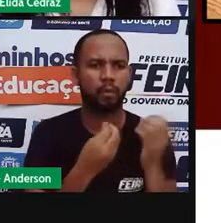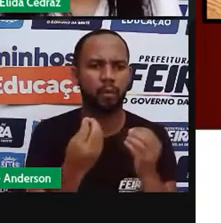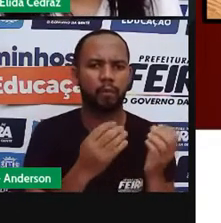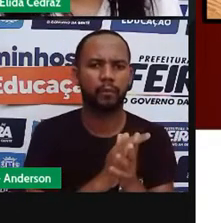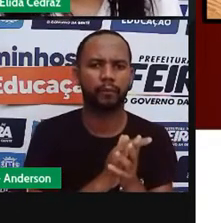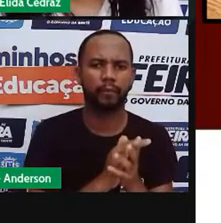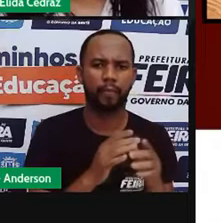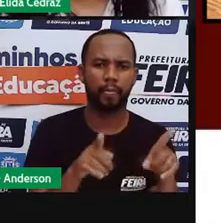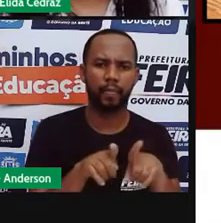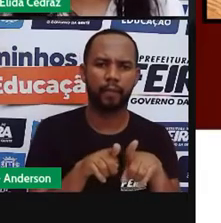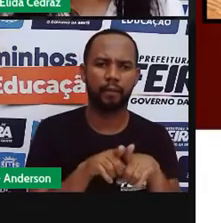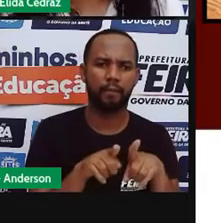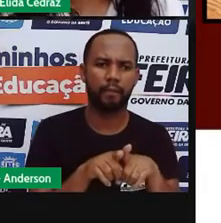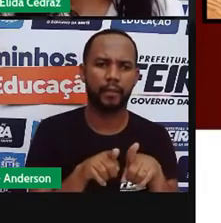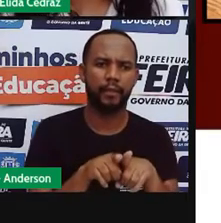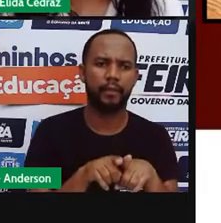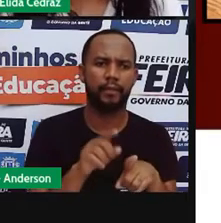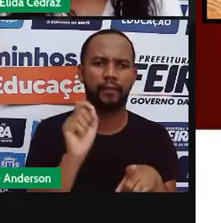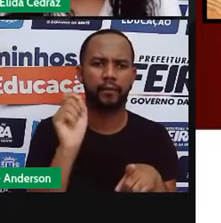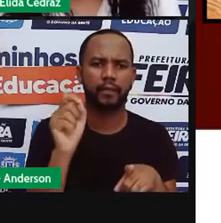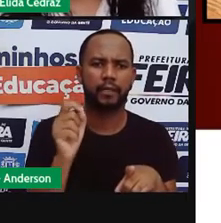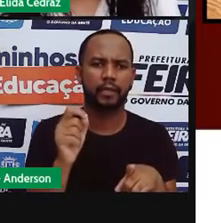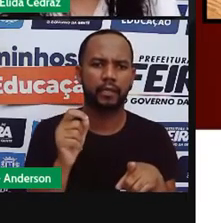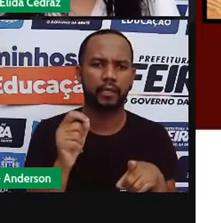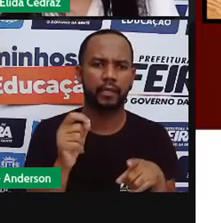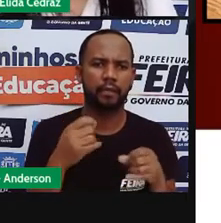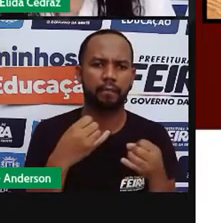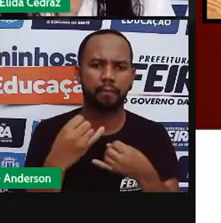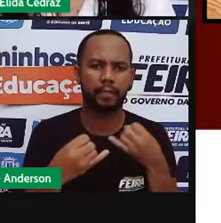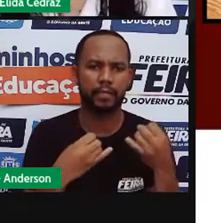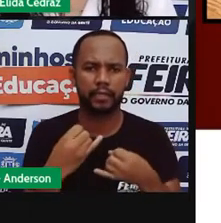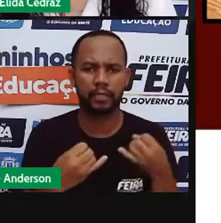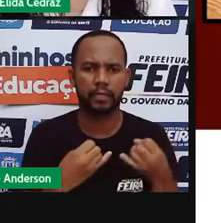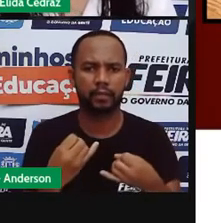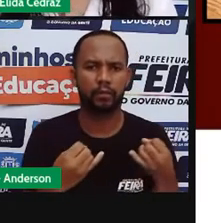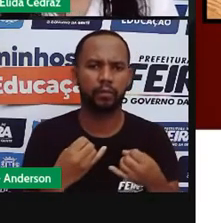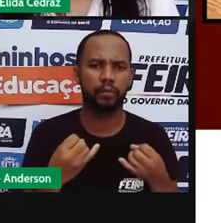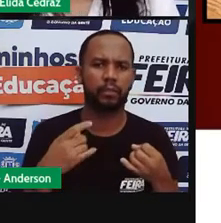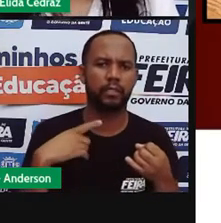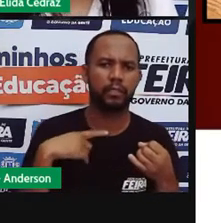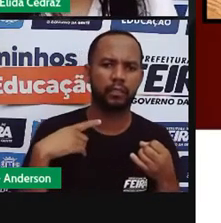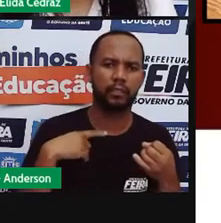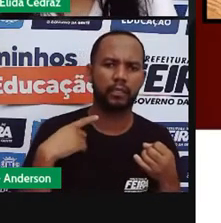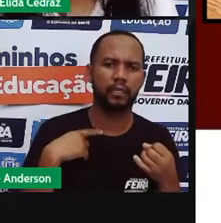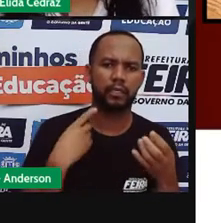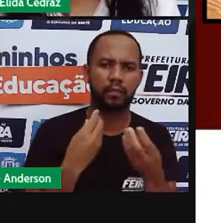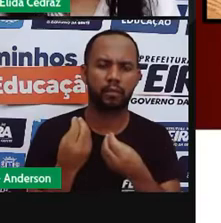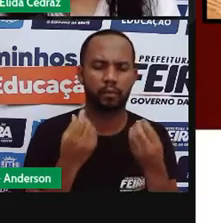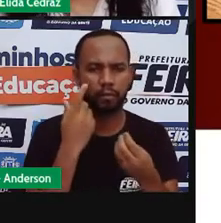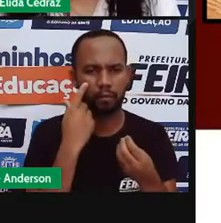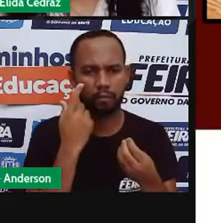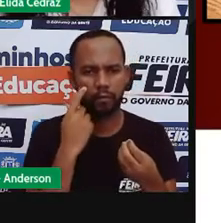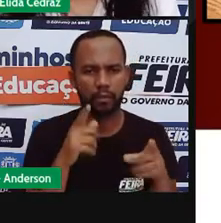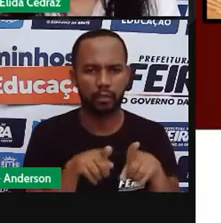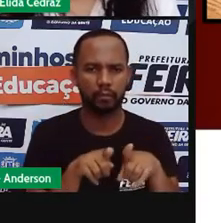instruções do jogo banco imobiliário, o manual de usuário de uma pipoqueira,